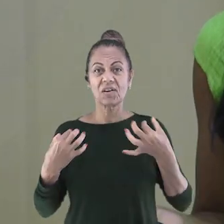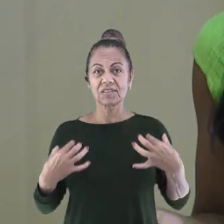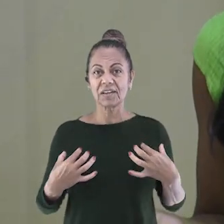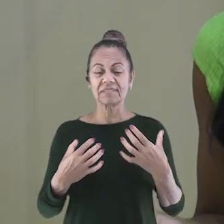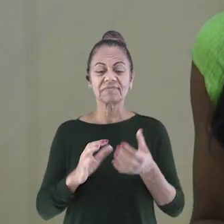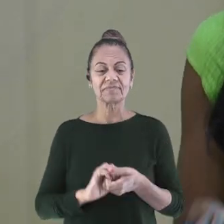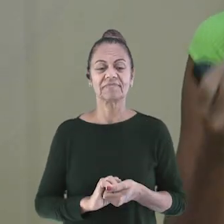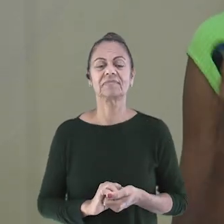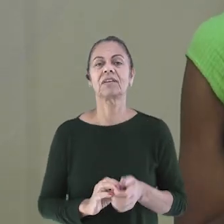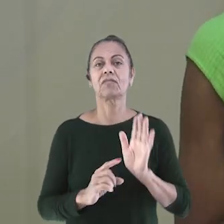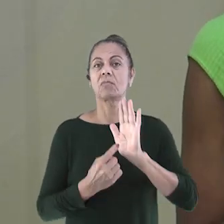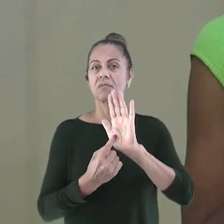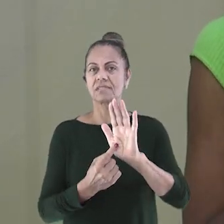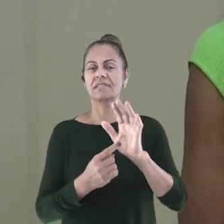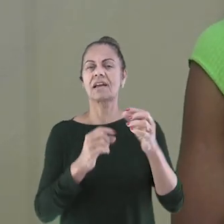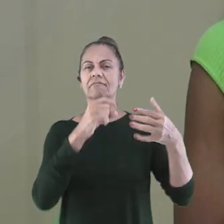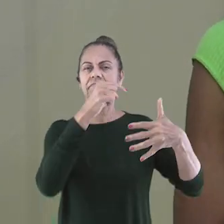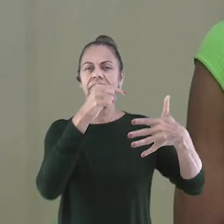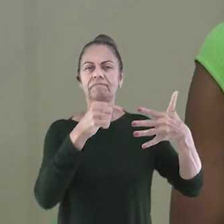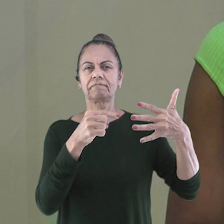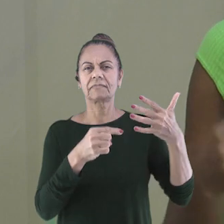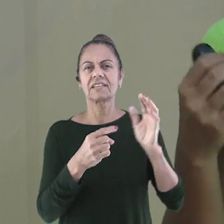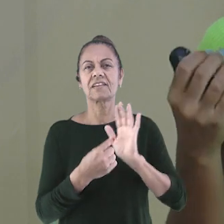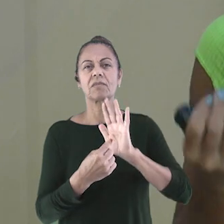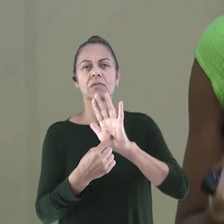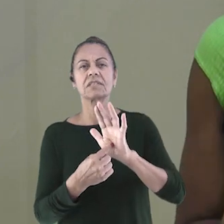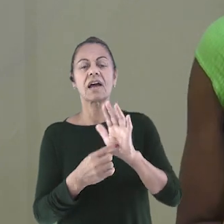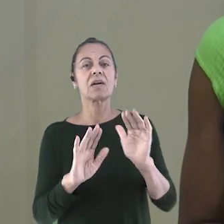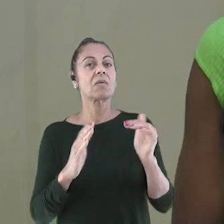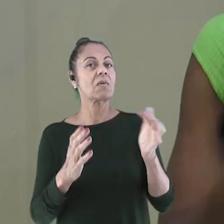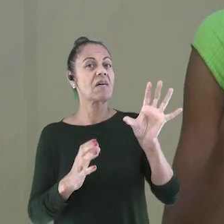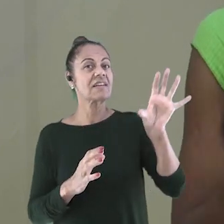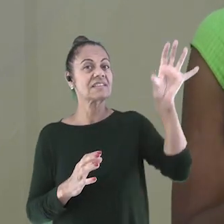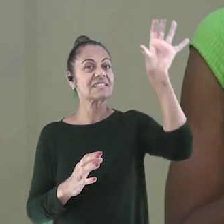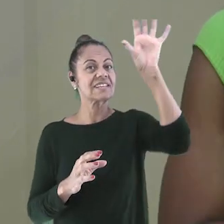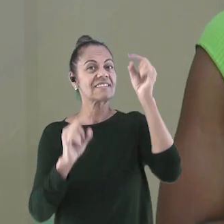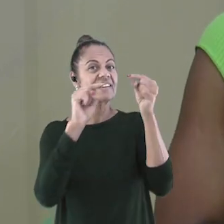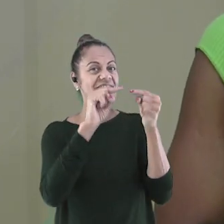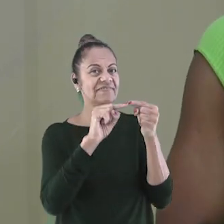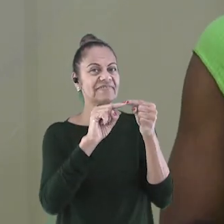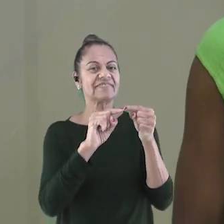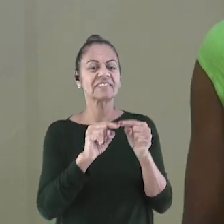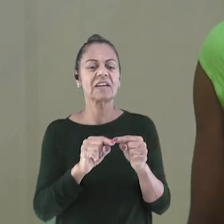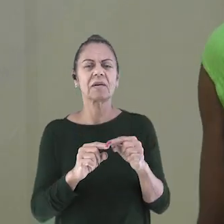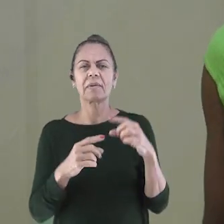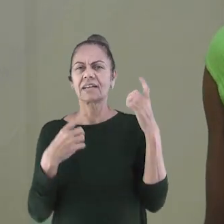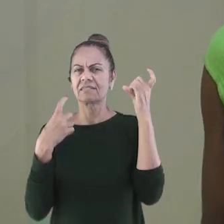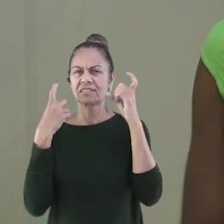Vamos fazer um teste? Vamos Vou apresentar alguns elementos e vocês vão tentar indicar a qual região brasileira